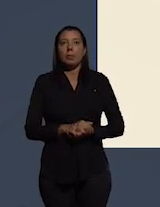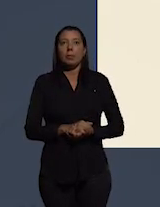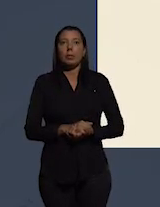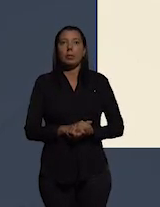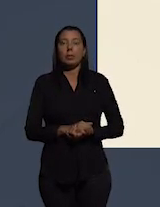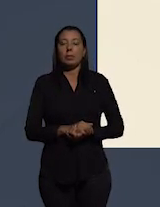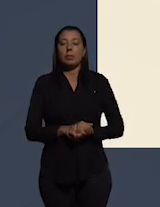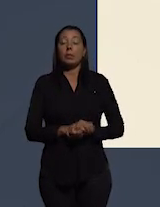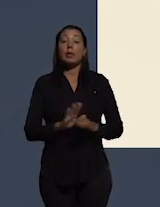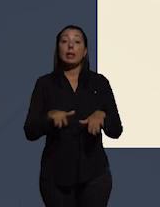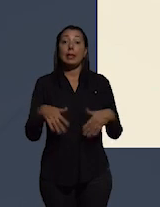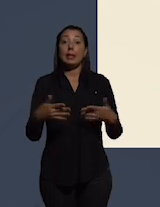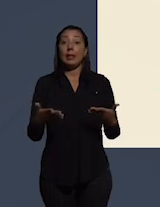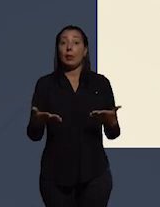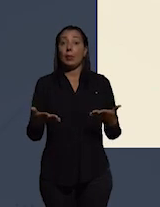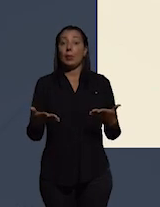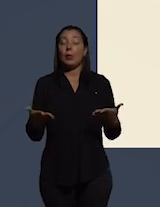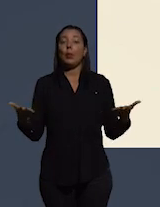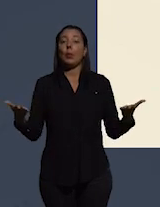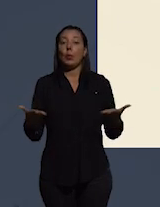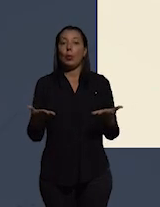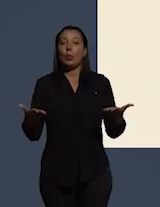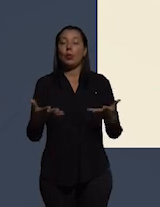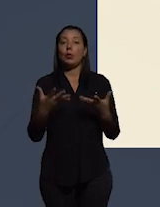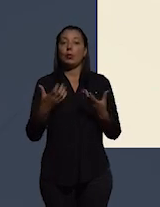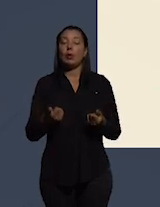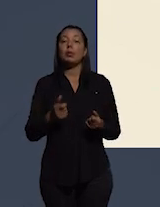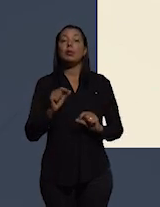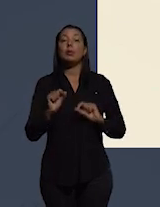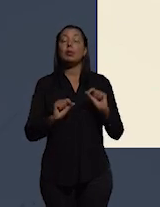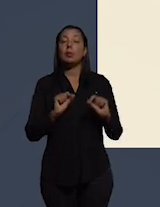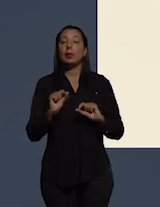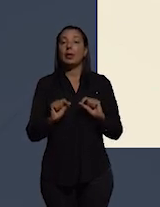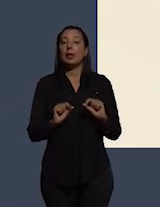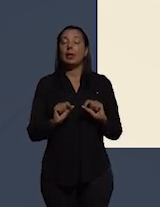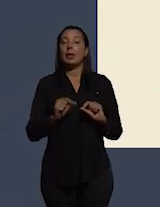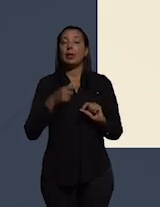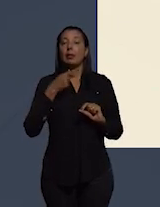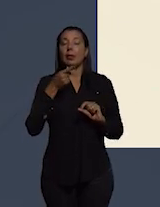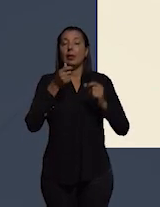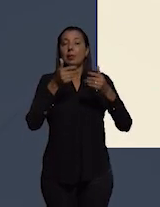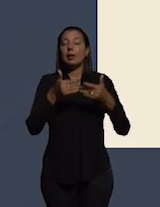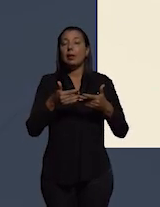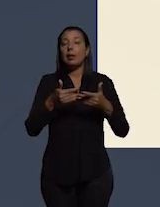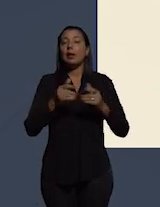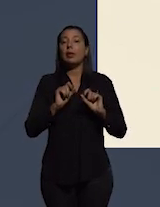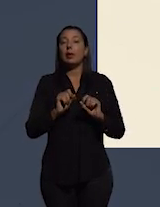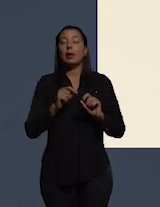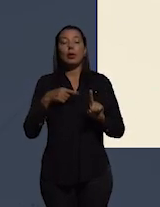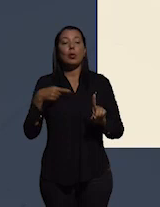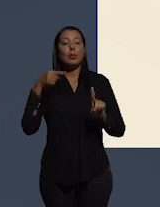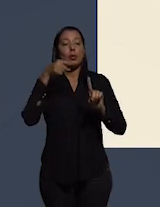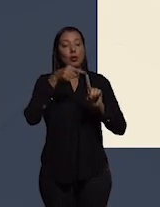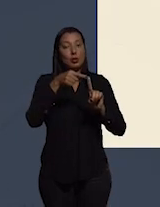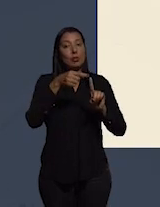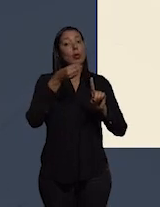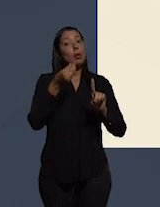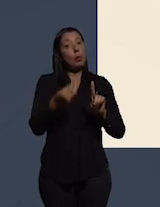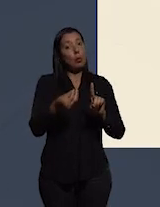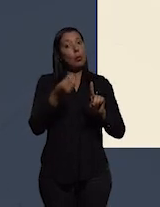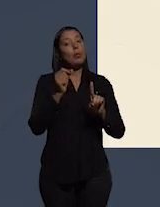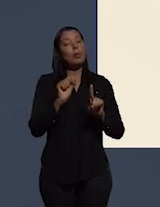Então, hoje nós vamos falar de uma maneira objetiva como a